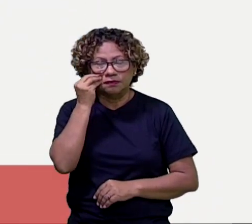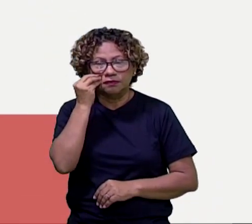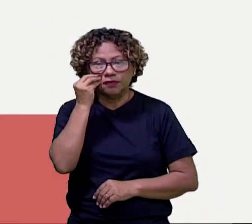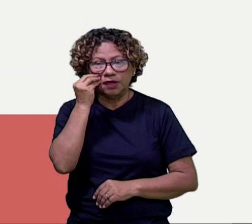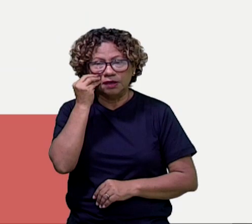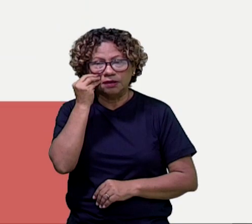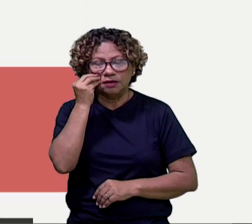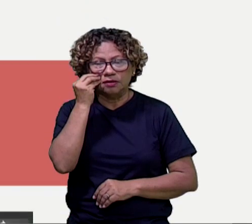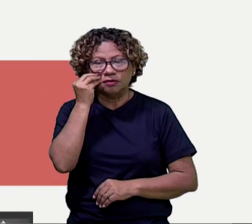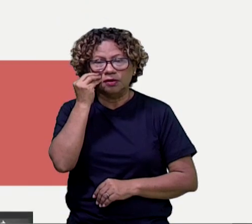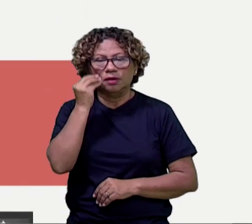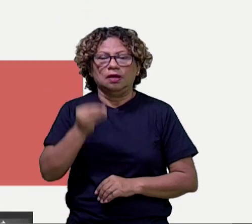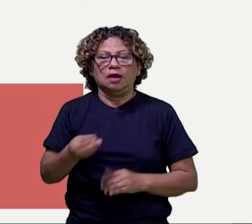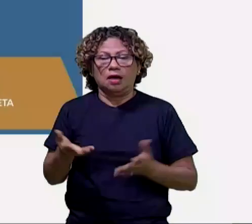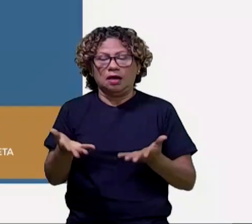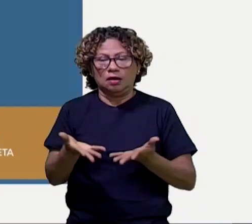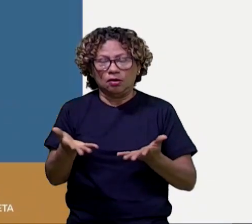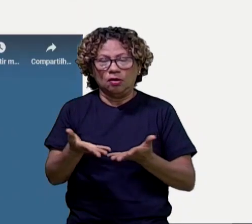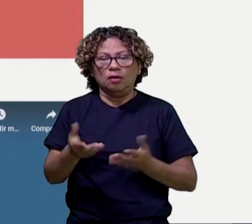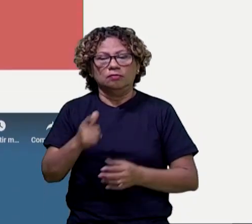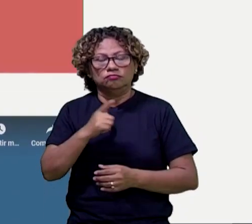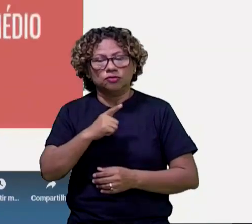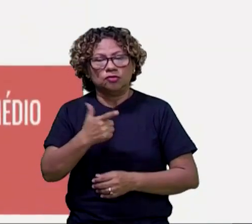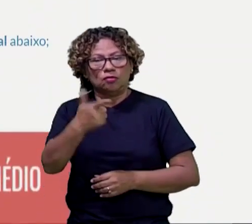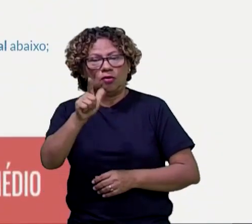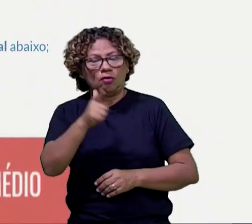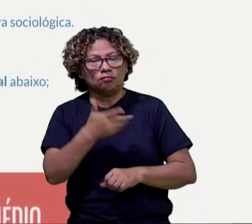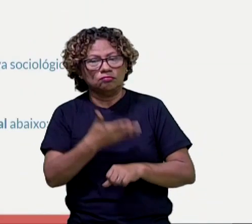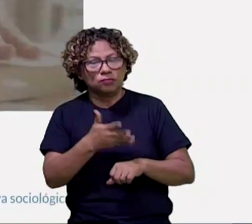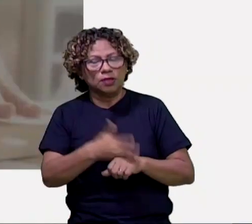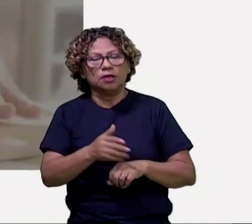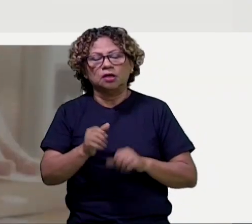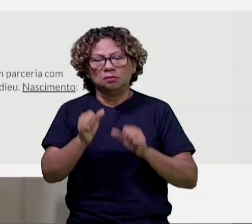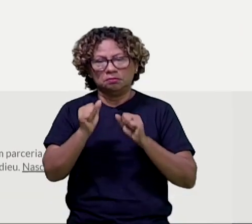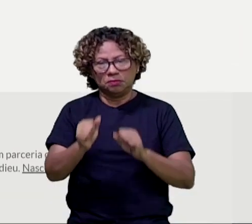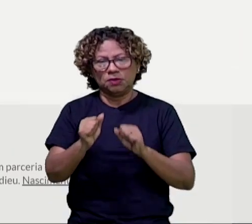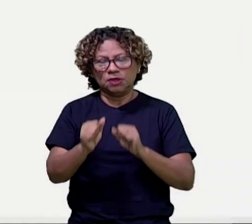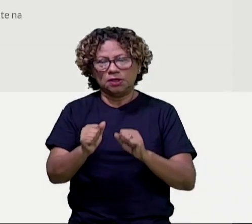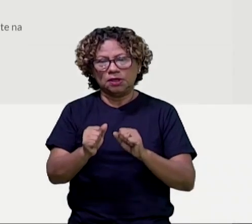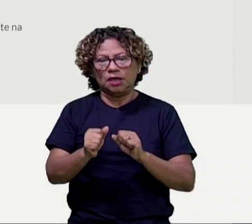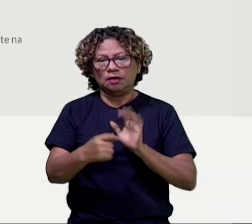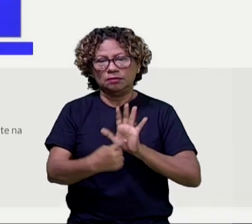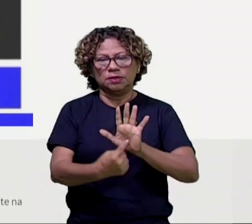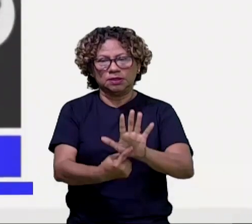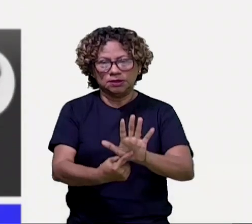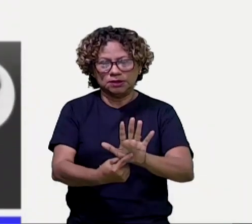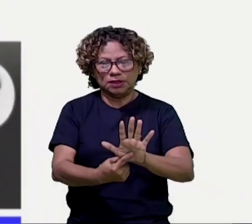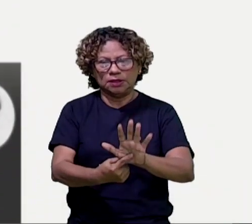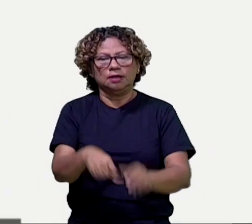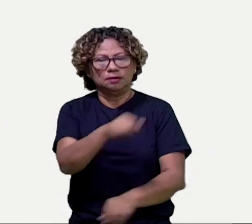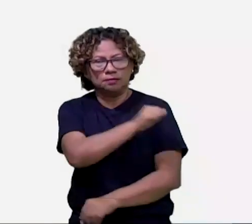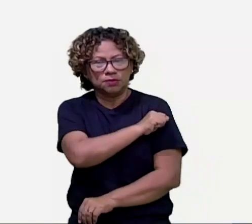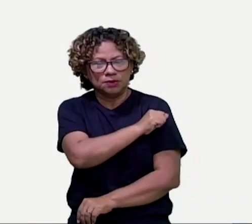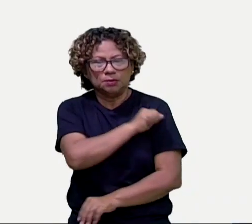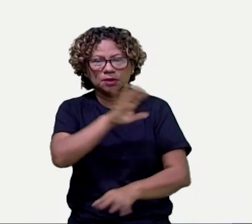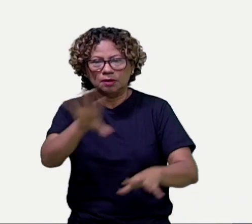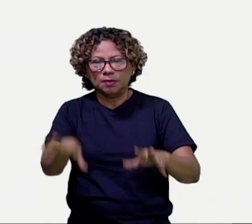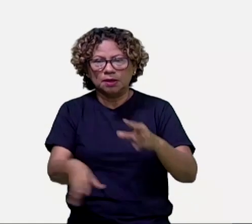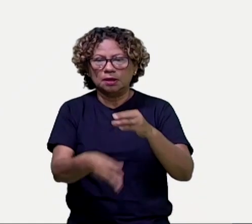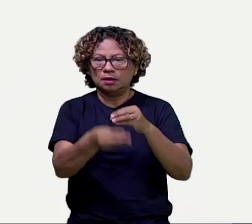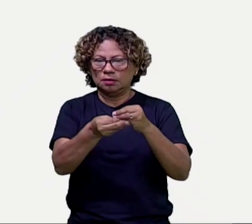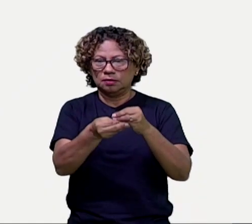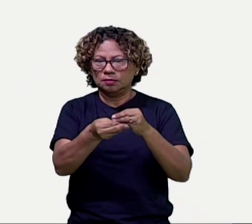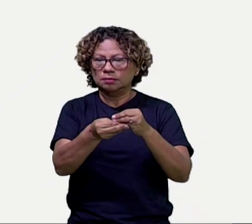nossa transmissão, tiver também alguma outra prática que você queira divulgar, não é? Para os nossos alunos para complementar,